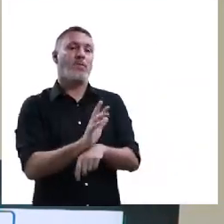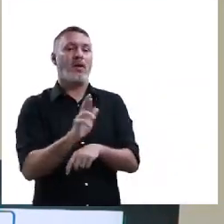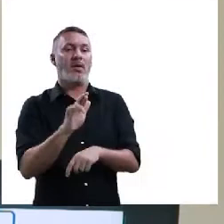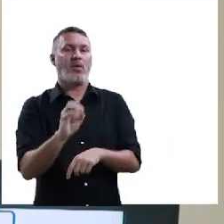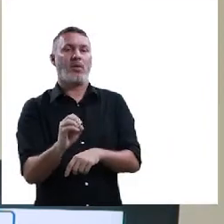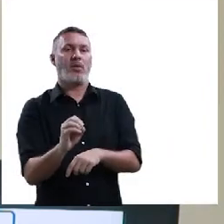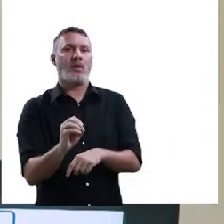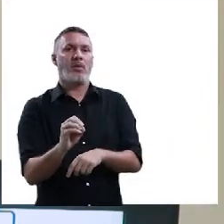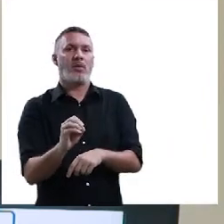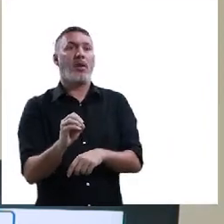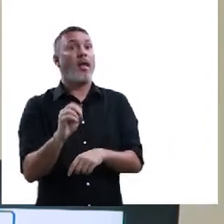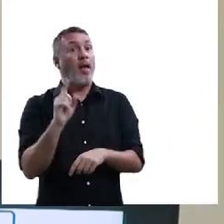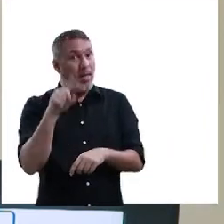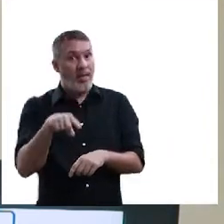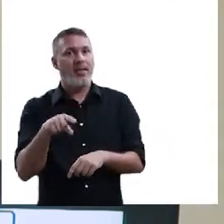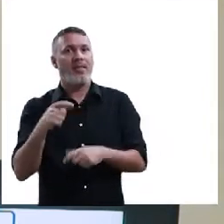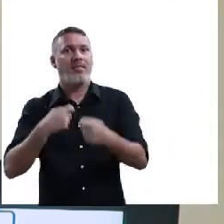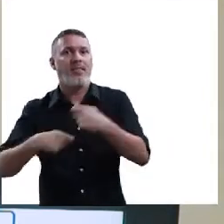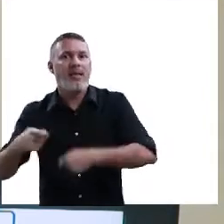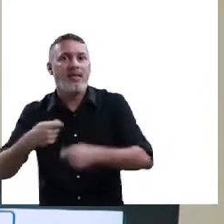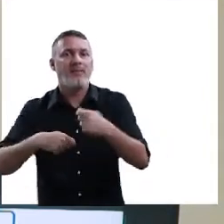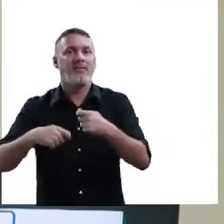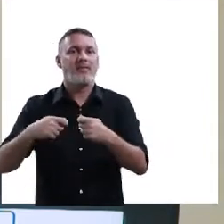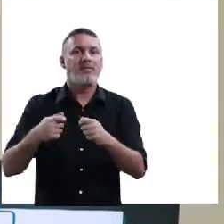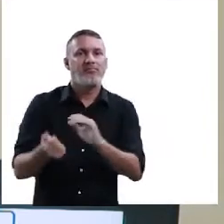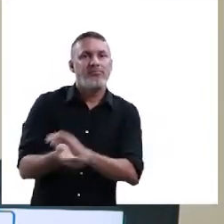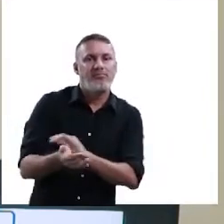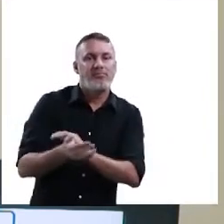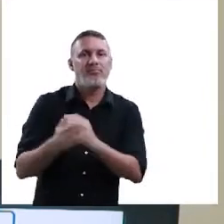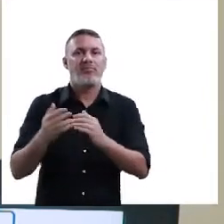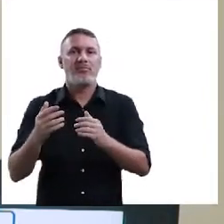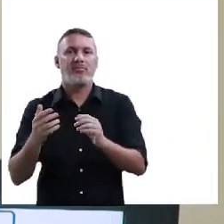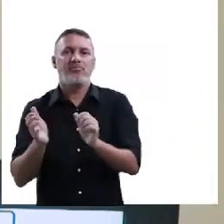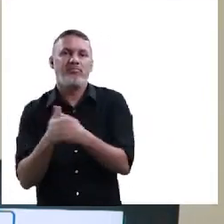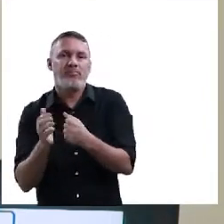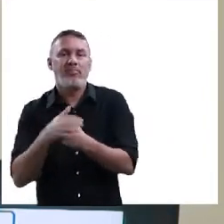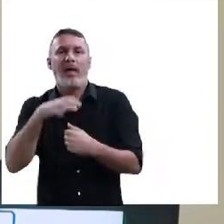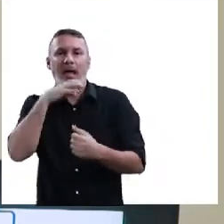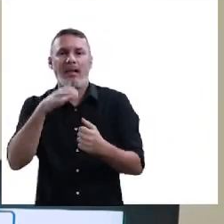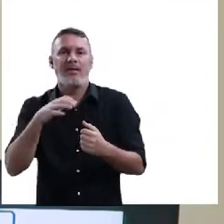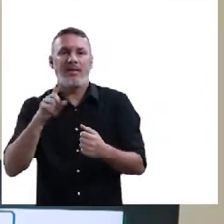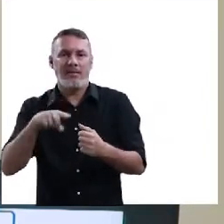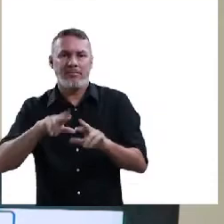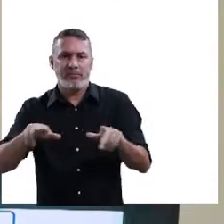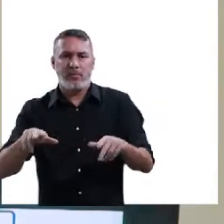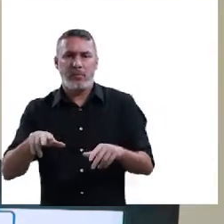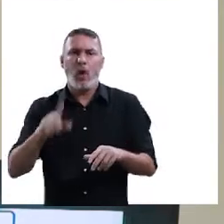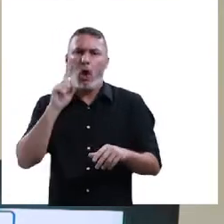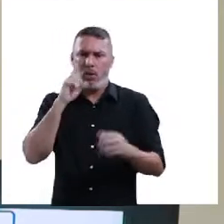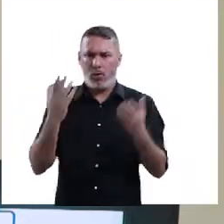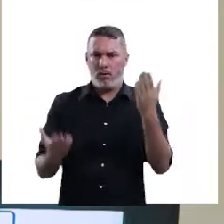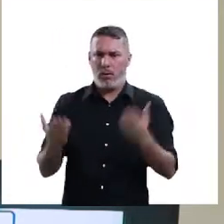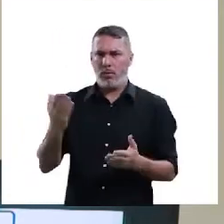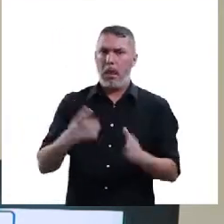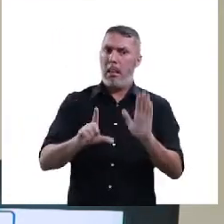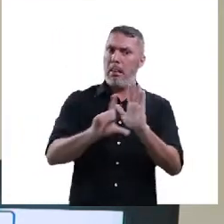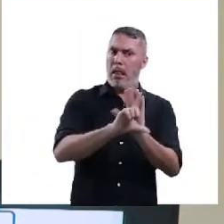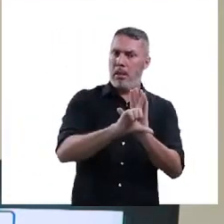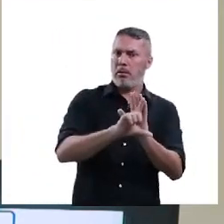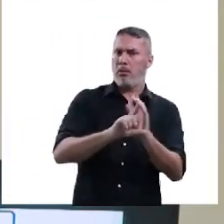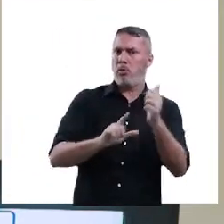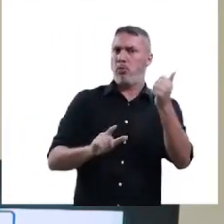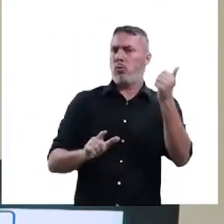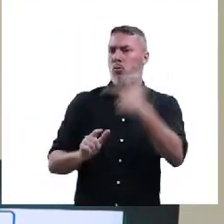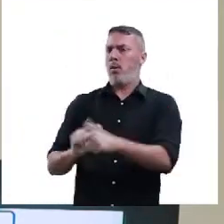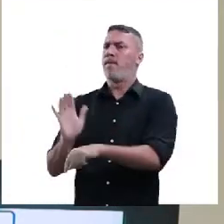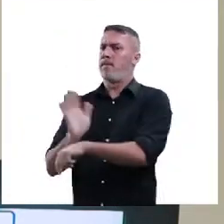uma lei, se você for olhar, não, uma lei tem muito mais valor do que o filme. Mas na redação, é, o filme, ele teve muito mais a ver, ele,